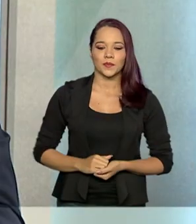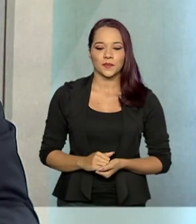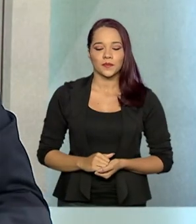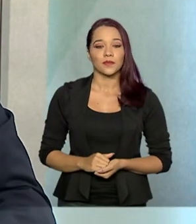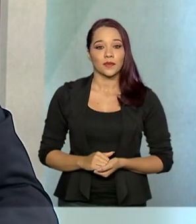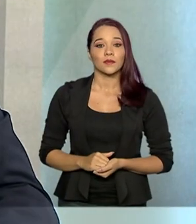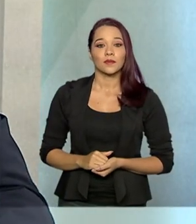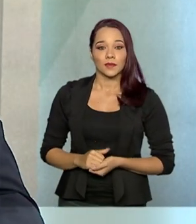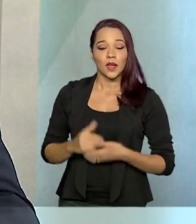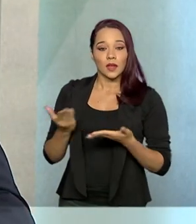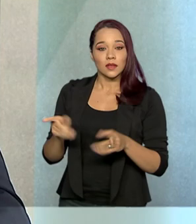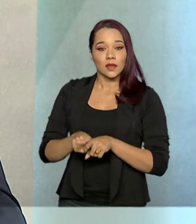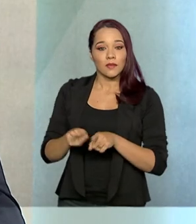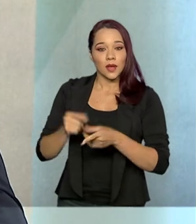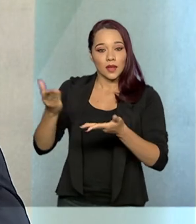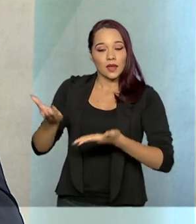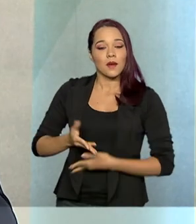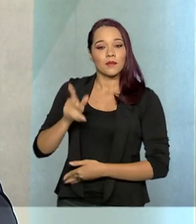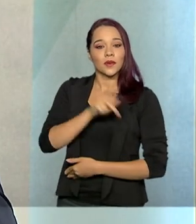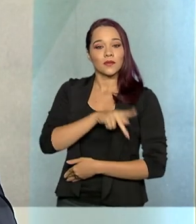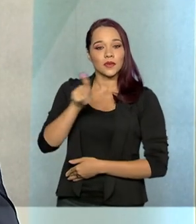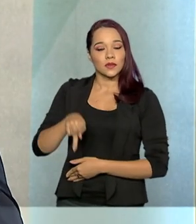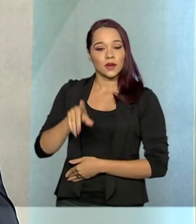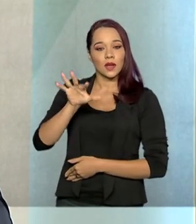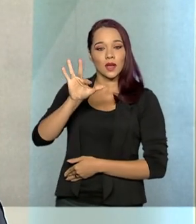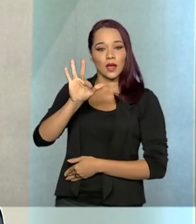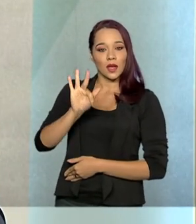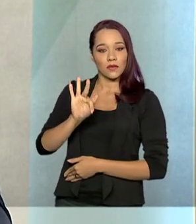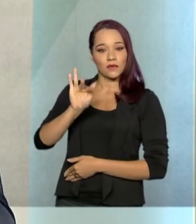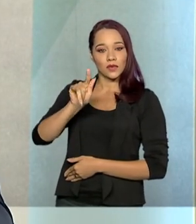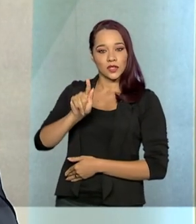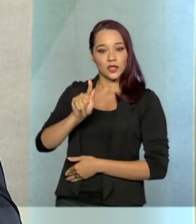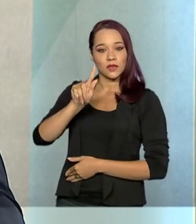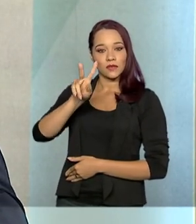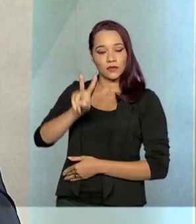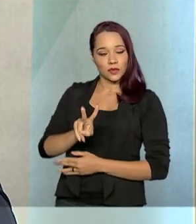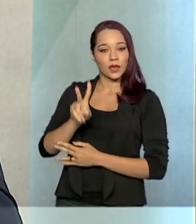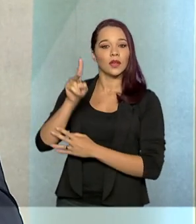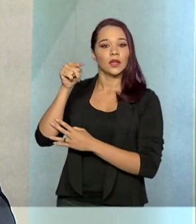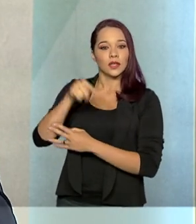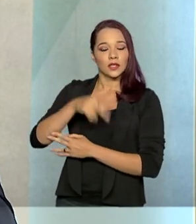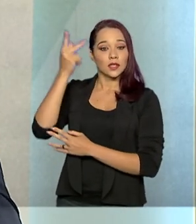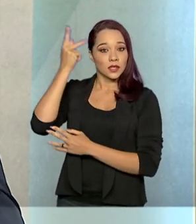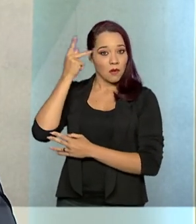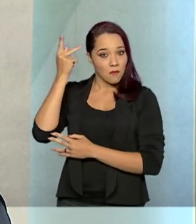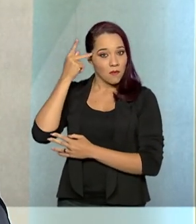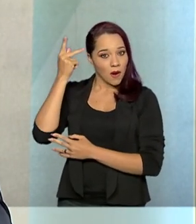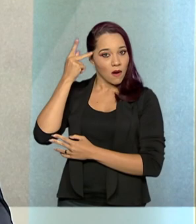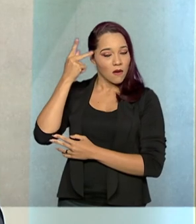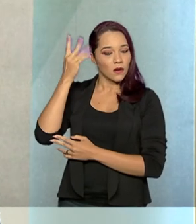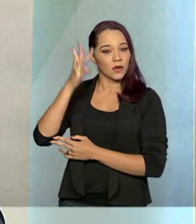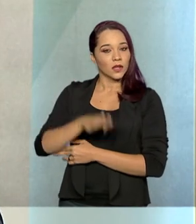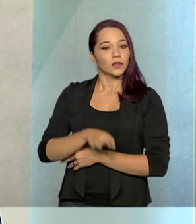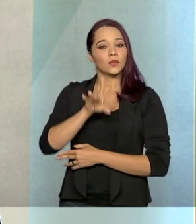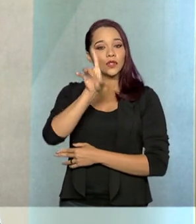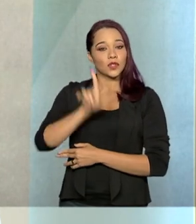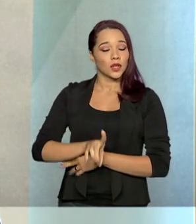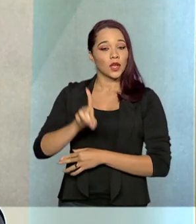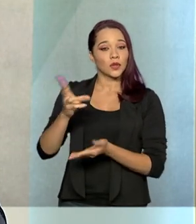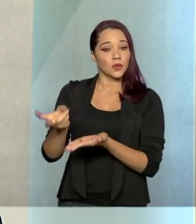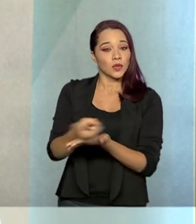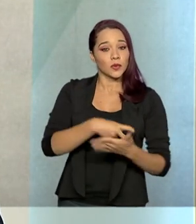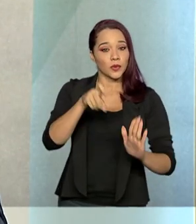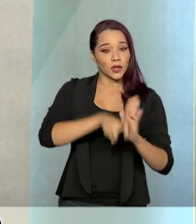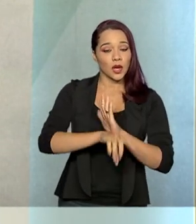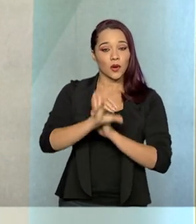Nós recebemos também a professora da FGV Direito São Paulo e presidente da Comissão Especial de Direito Tributário da